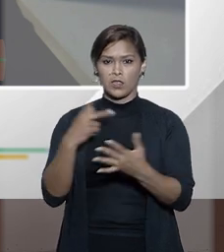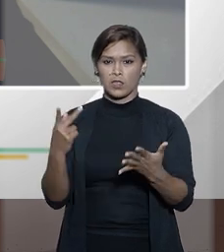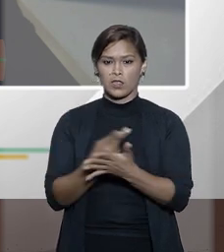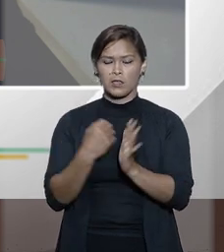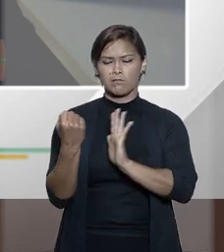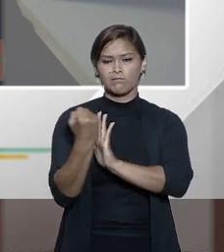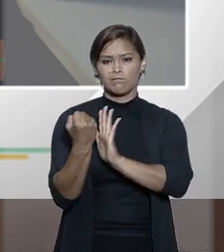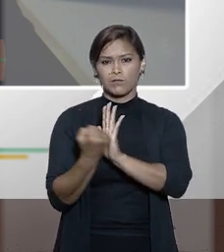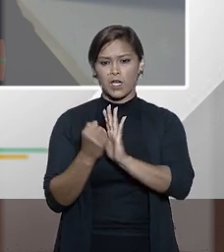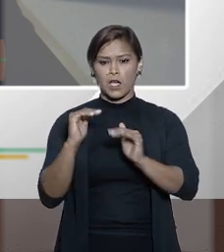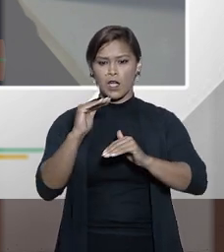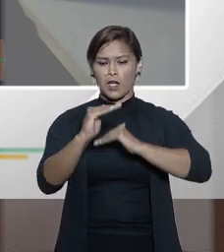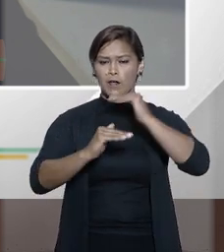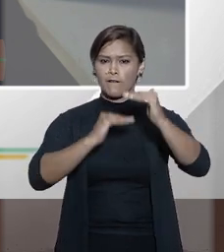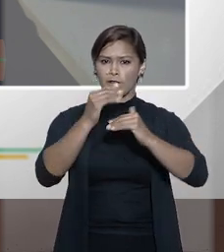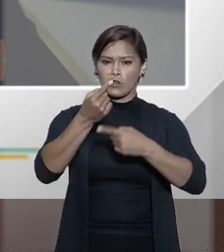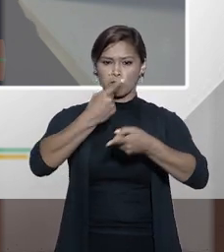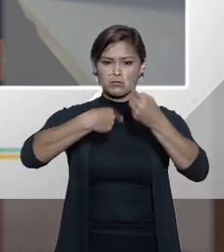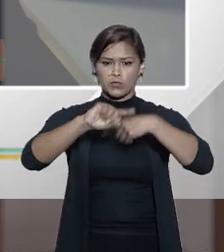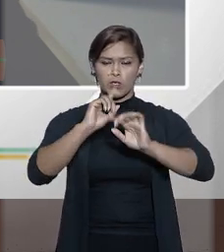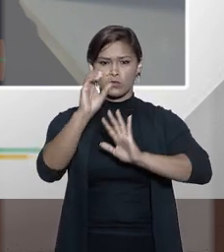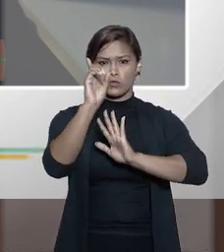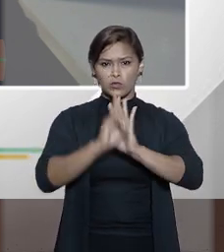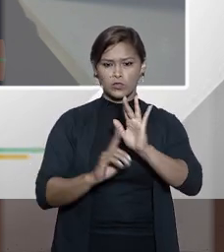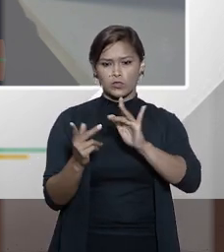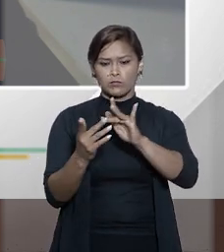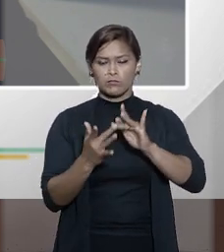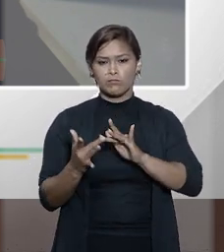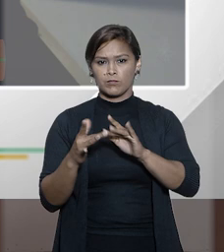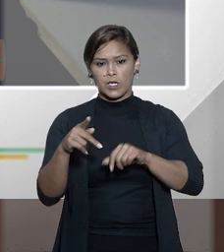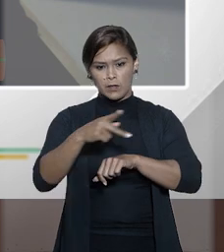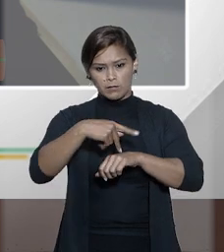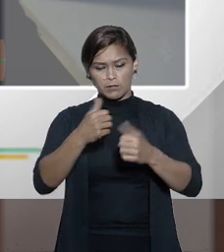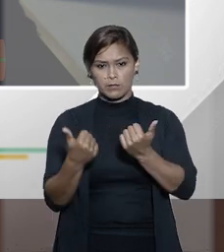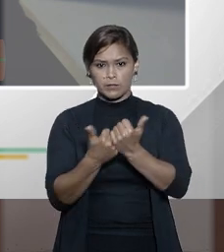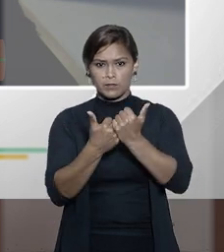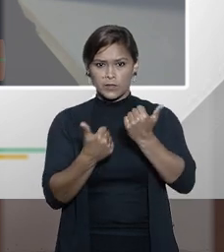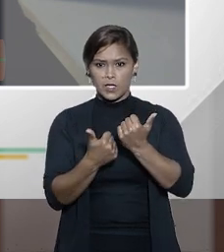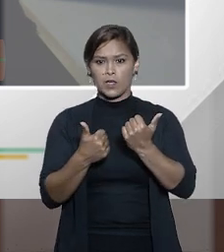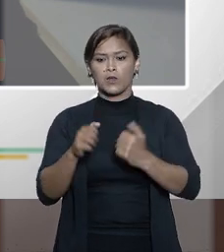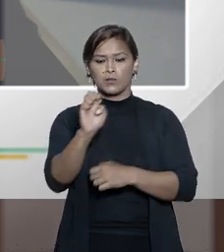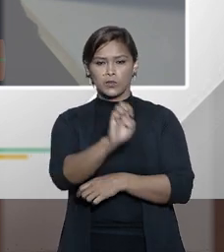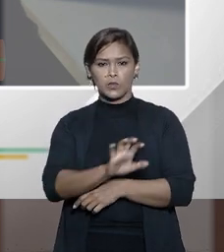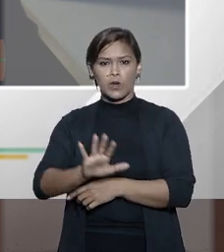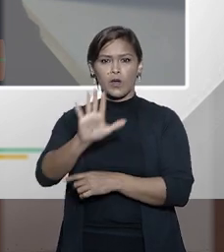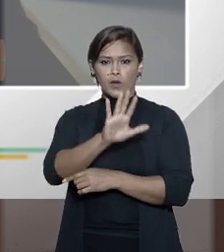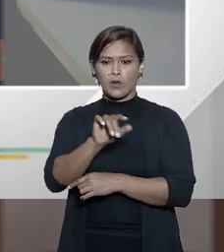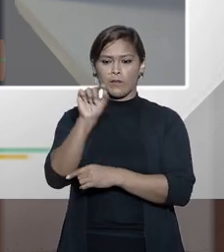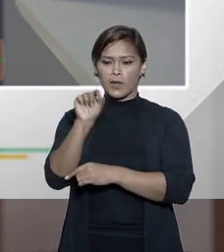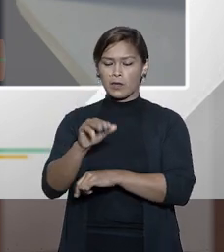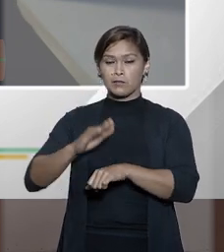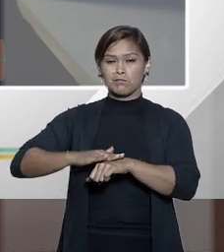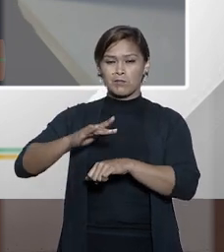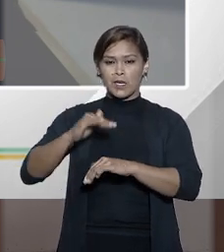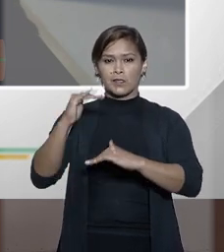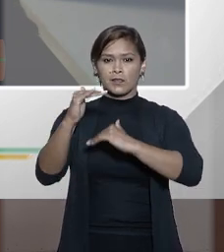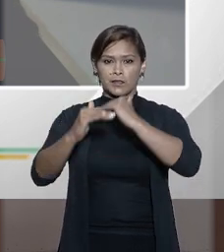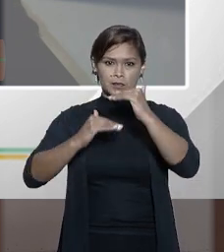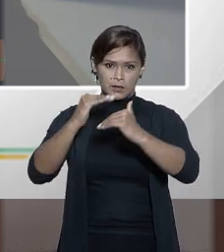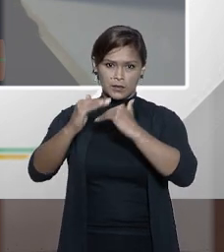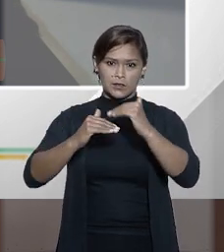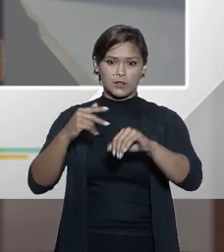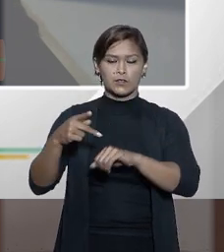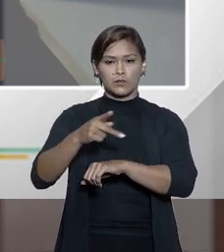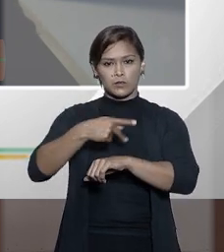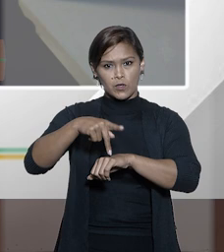tem marcado a evolução do direito internacional da cooperação no continente europeu que é onde mais se desenvolve